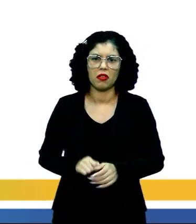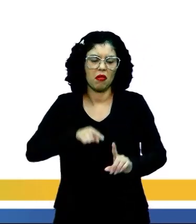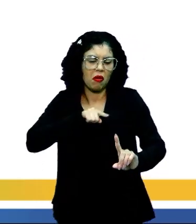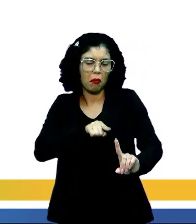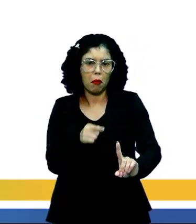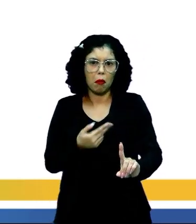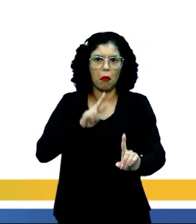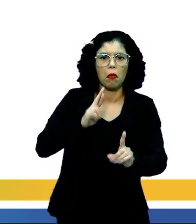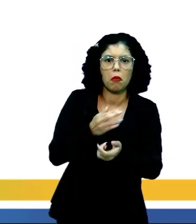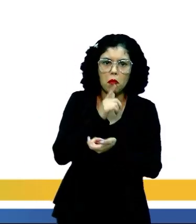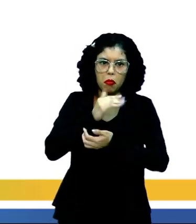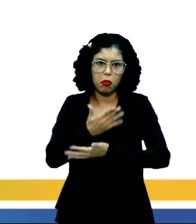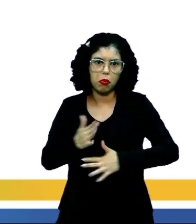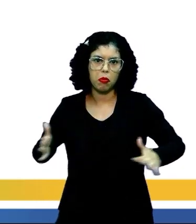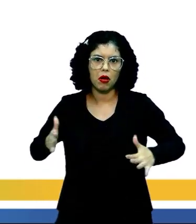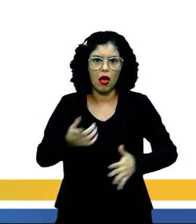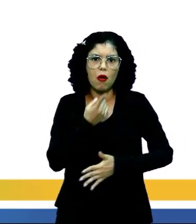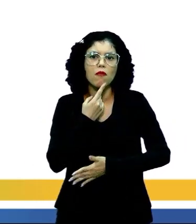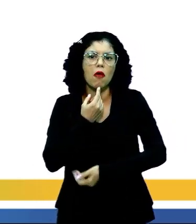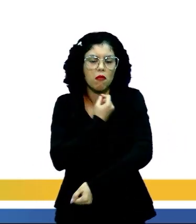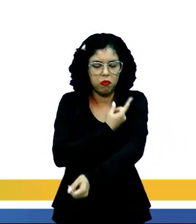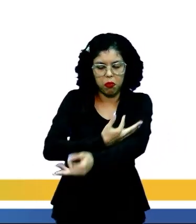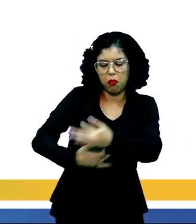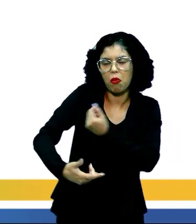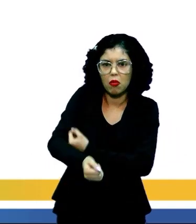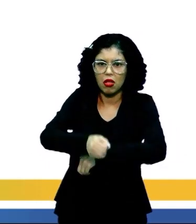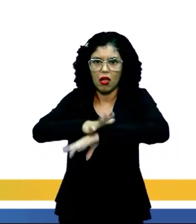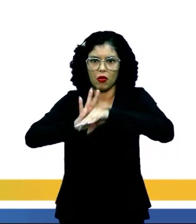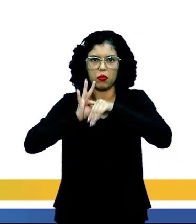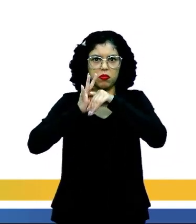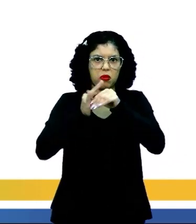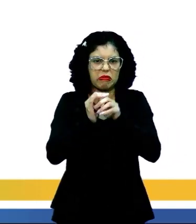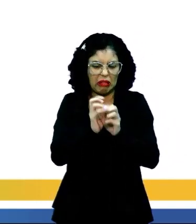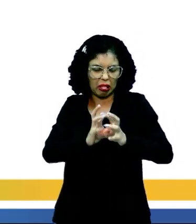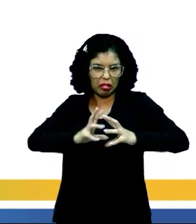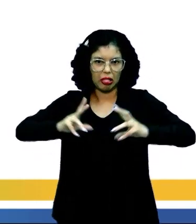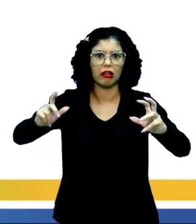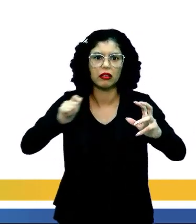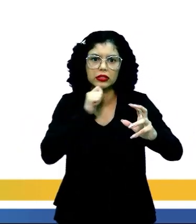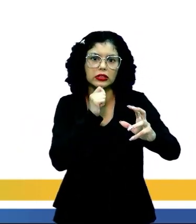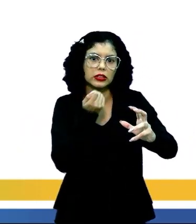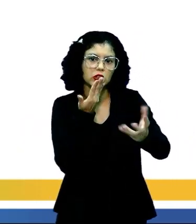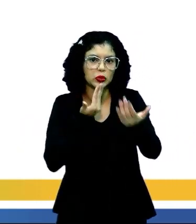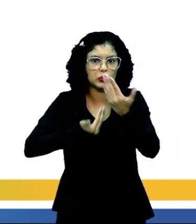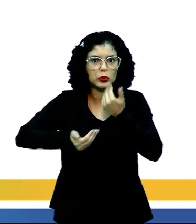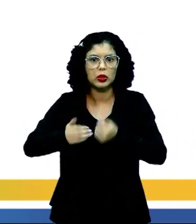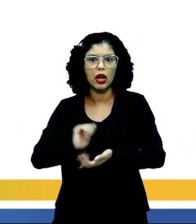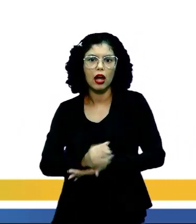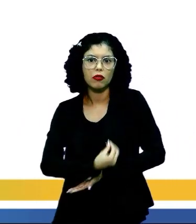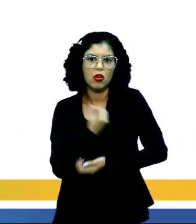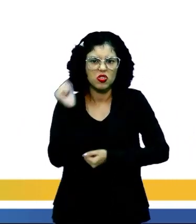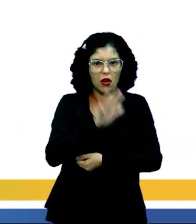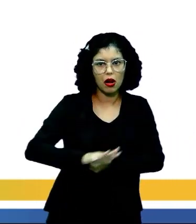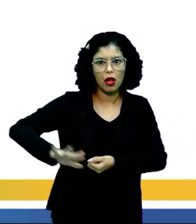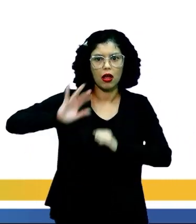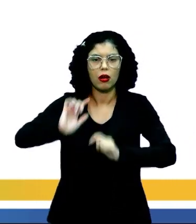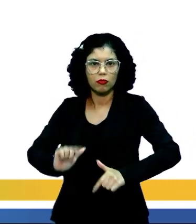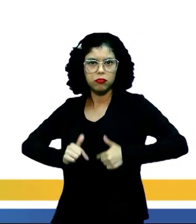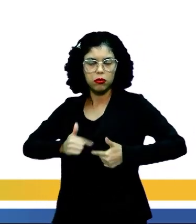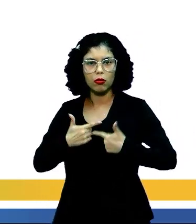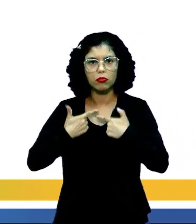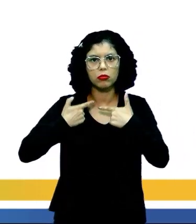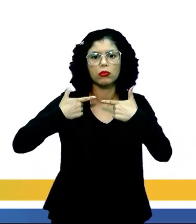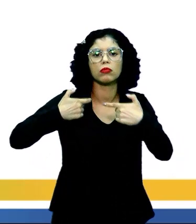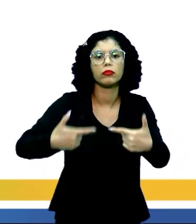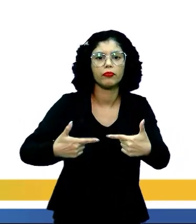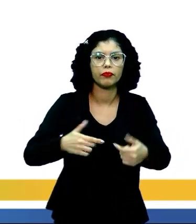operário das ruínas, que o sangue podre das carnificinas come, e a vida em geral declara